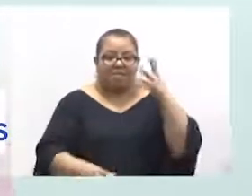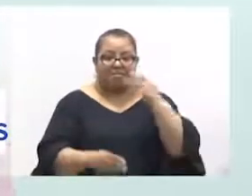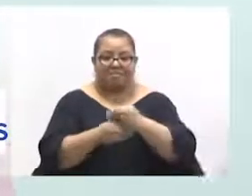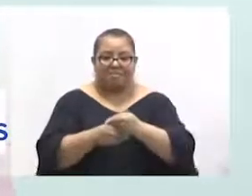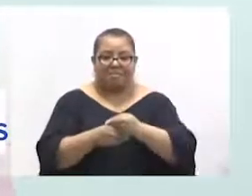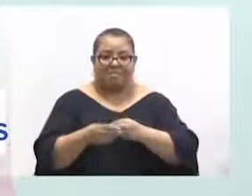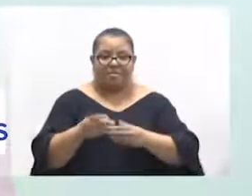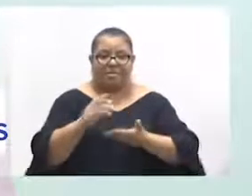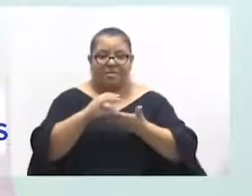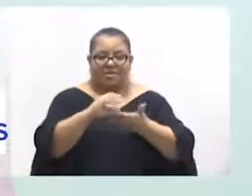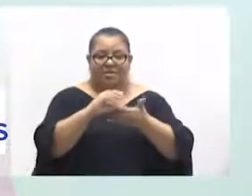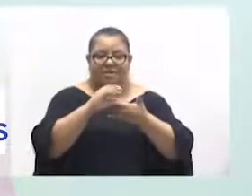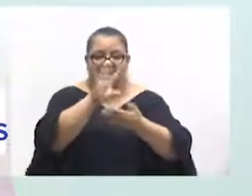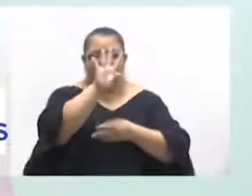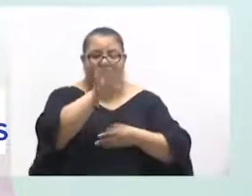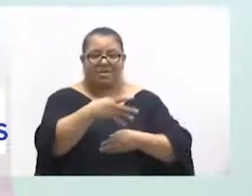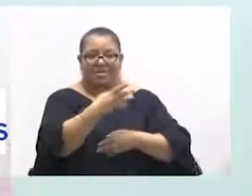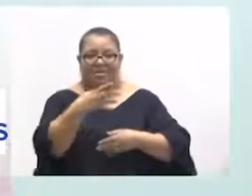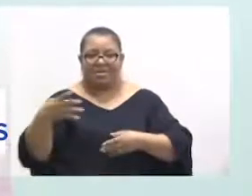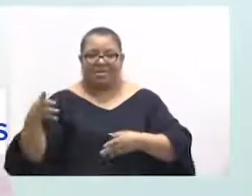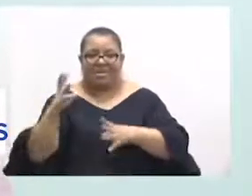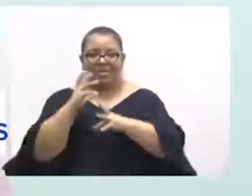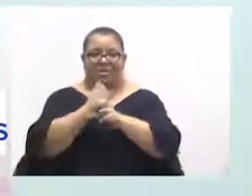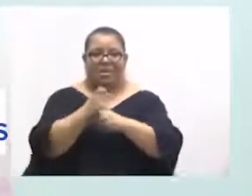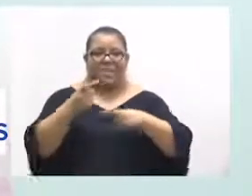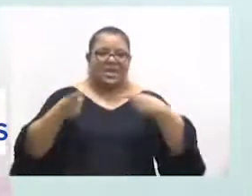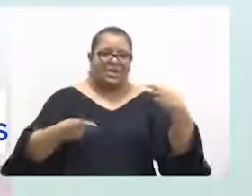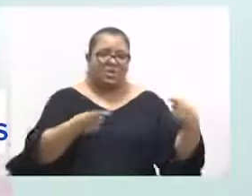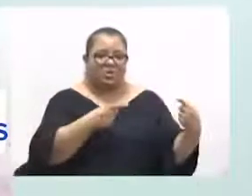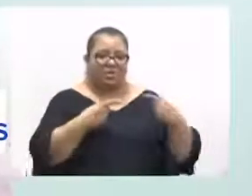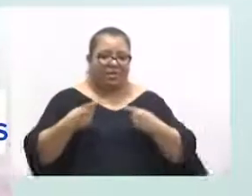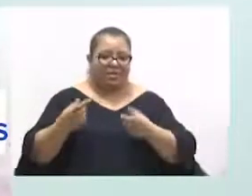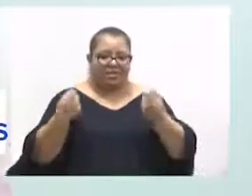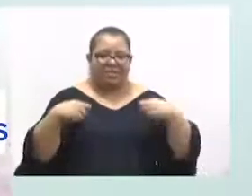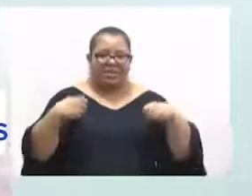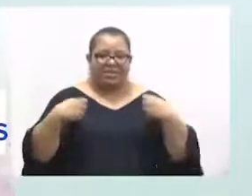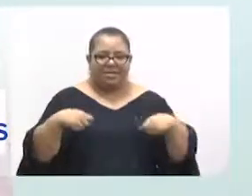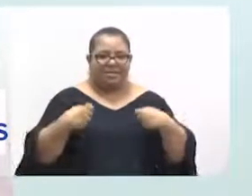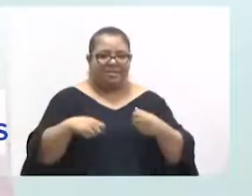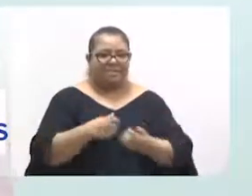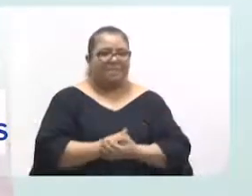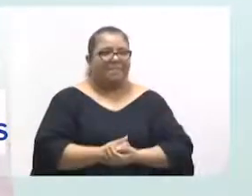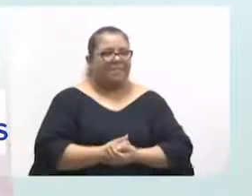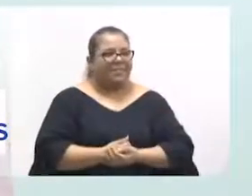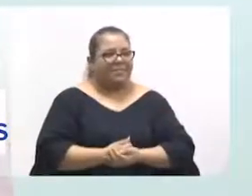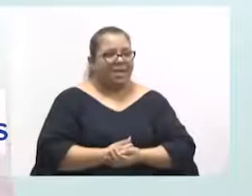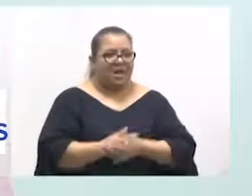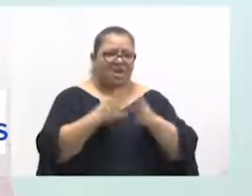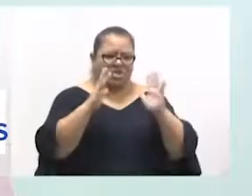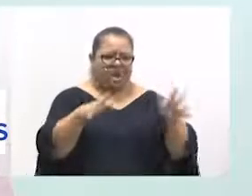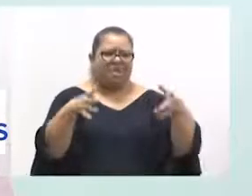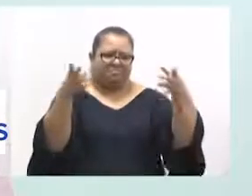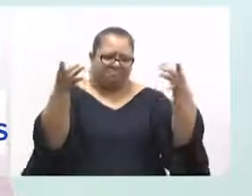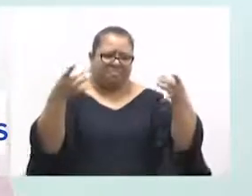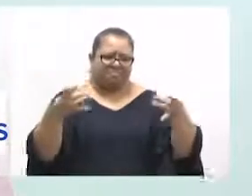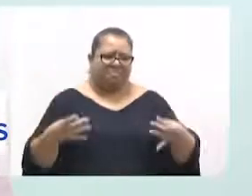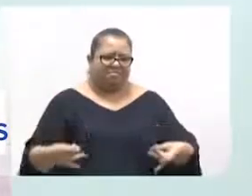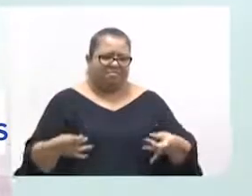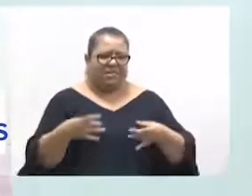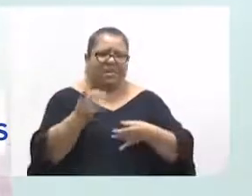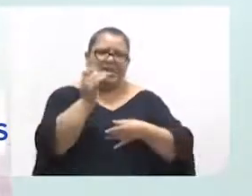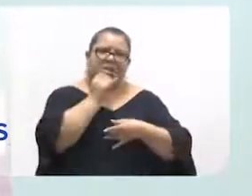é algo que deve ser discutido constantemente, porque a já citou alguns exemplos aqui, da